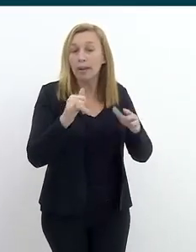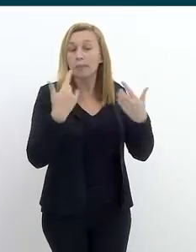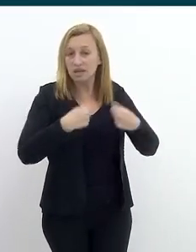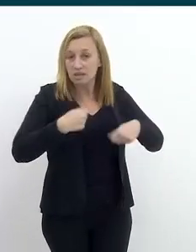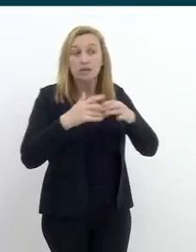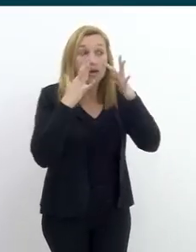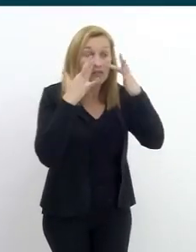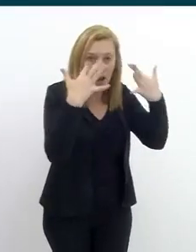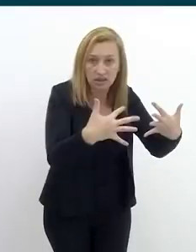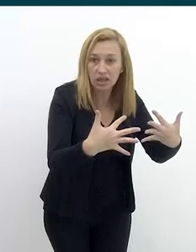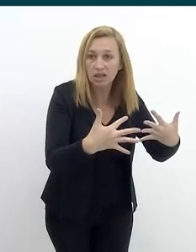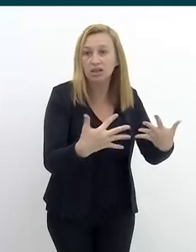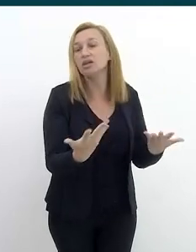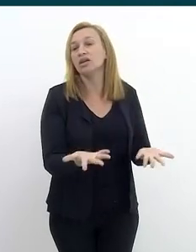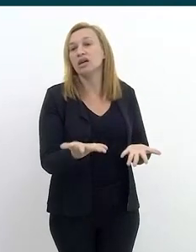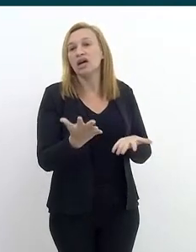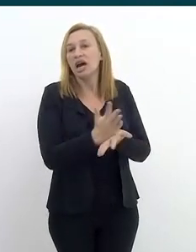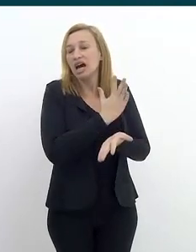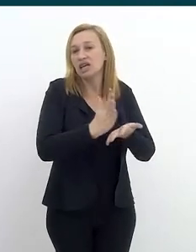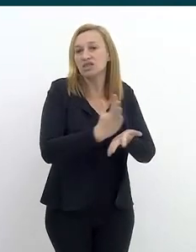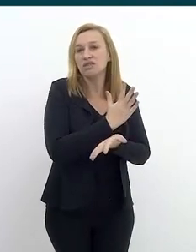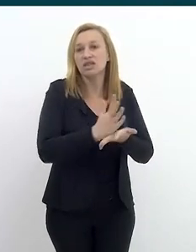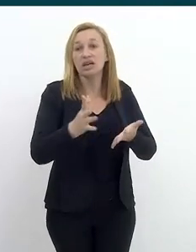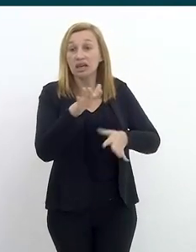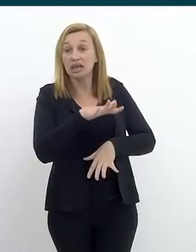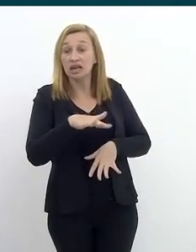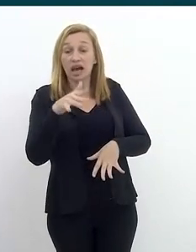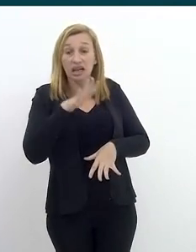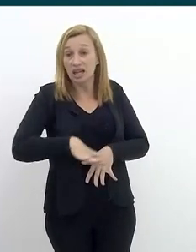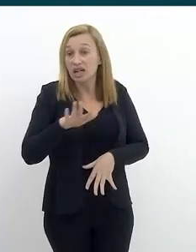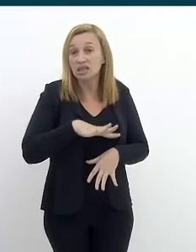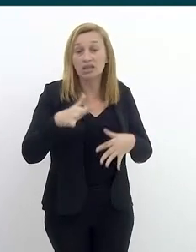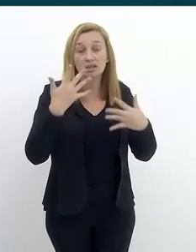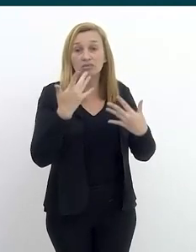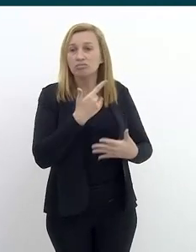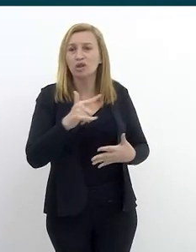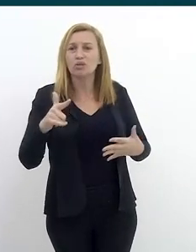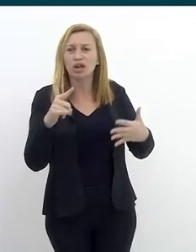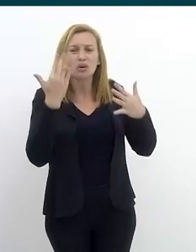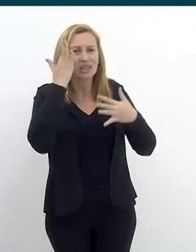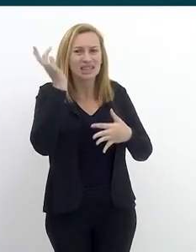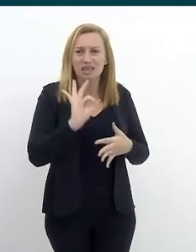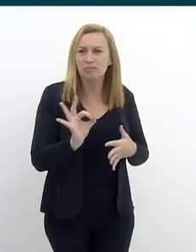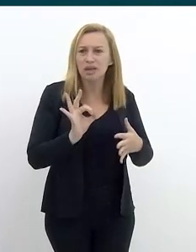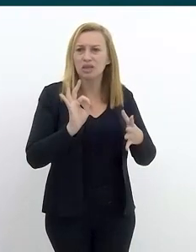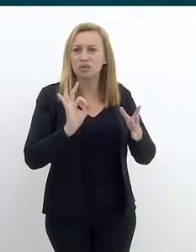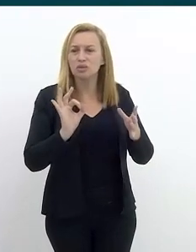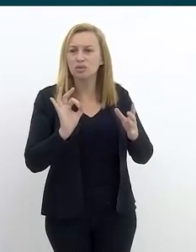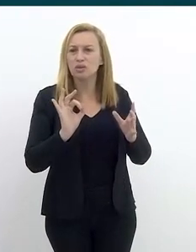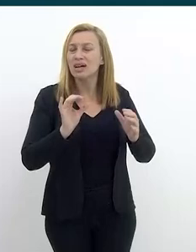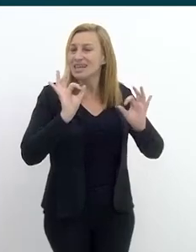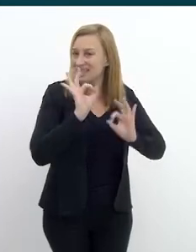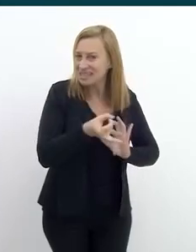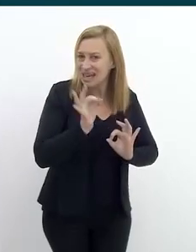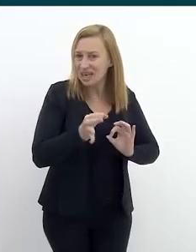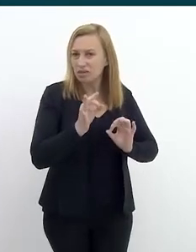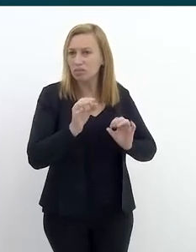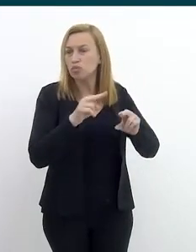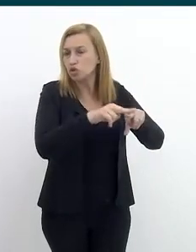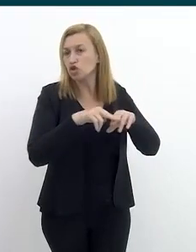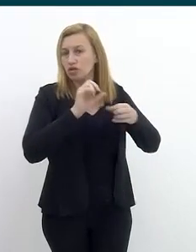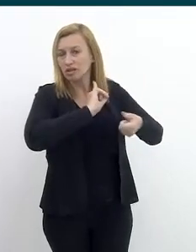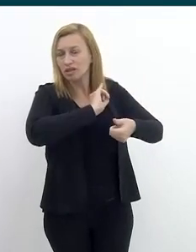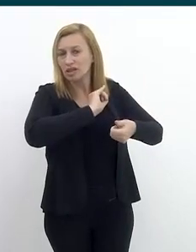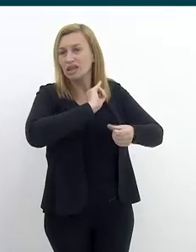atentos, uma vez que as crianças, às vezes, não têm uma supervisão adequada com relação ao que elas acessam por meio da internet, e que isso pode